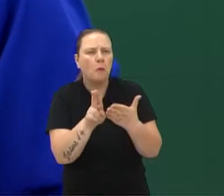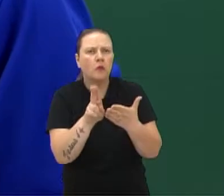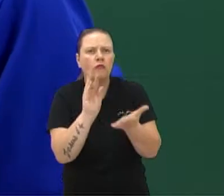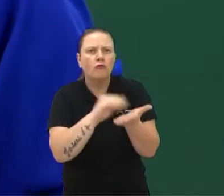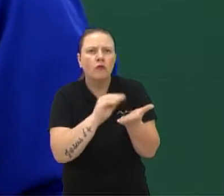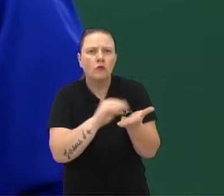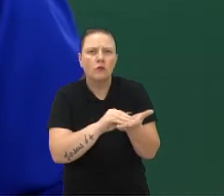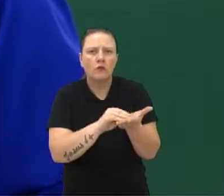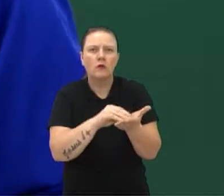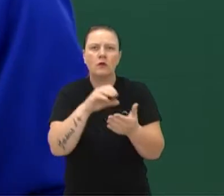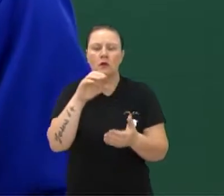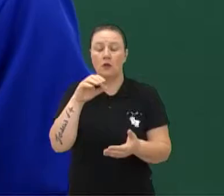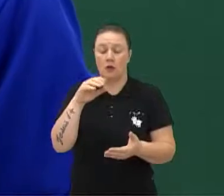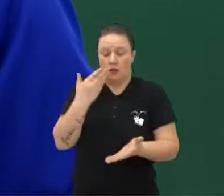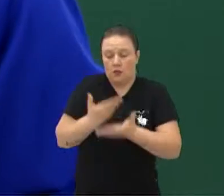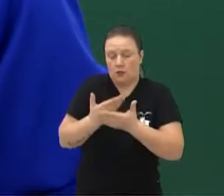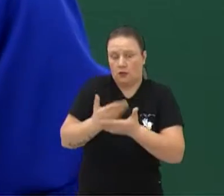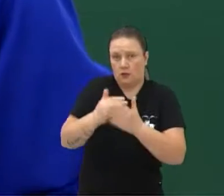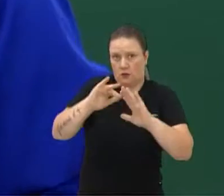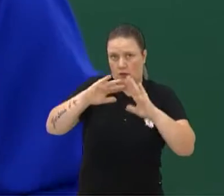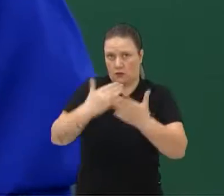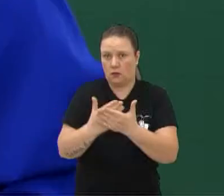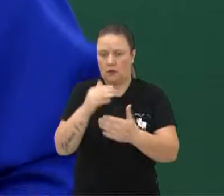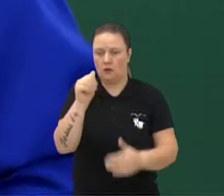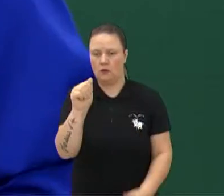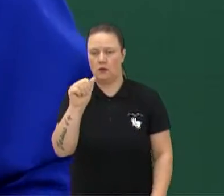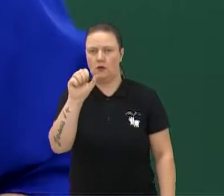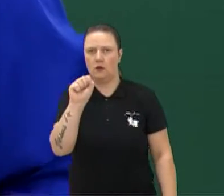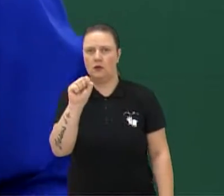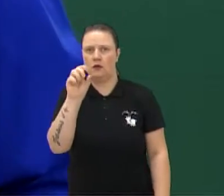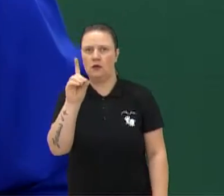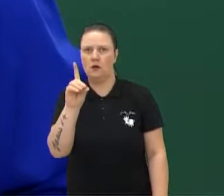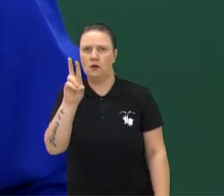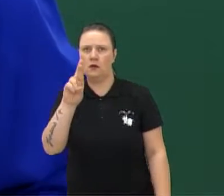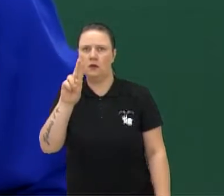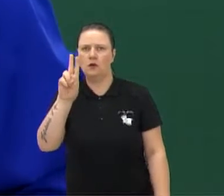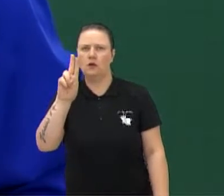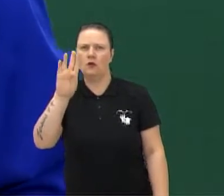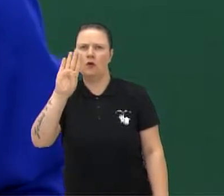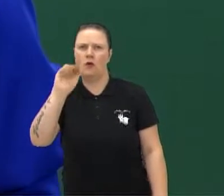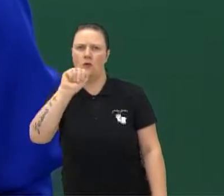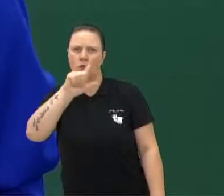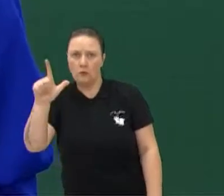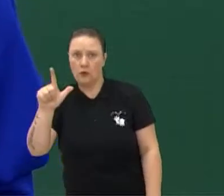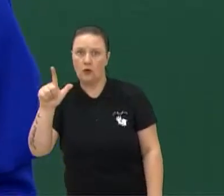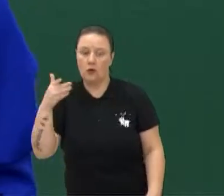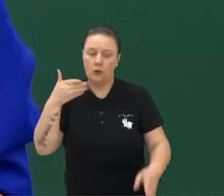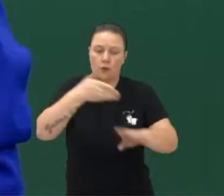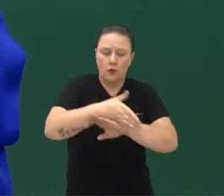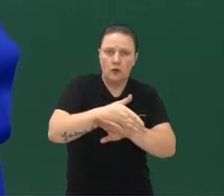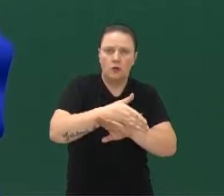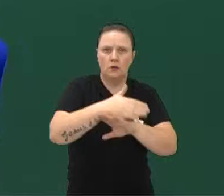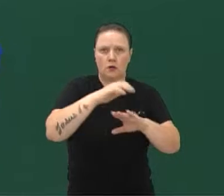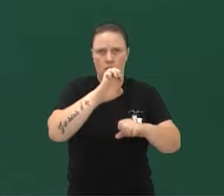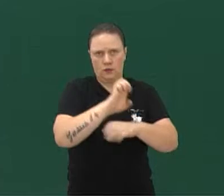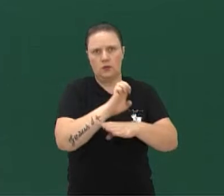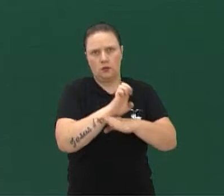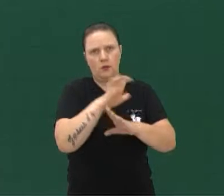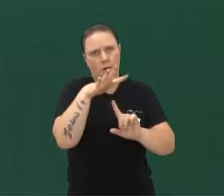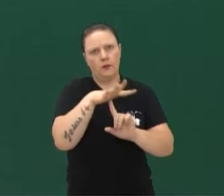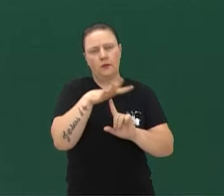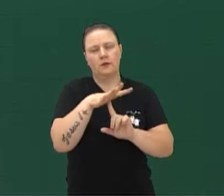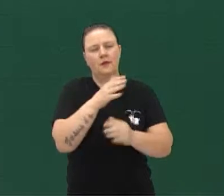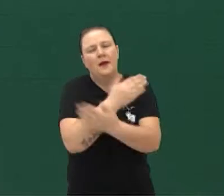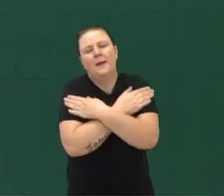Asdrubal Belegar. Asdrubal Belegar foi o primeiro colégio que eu trabalhei quando eu entrei no estado. Então, um abraço aí para o pessoal